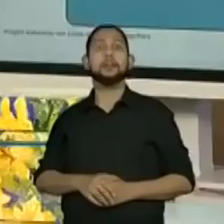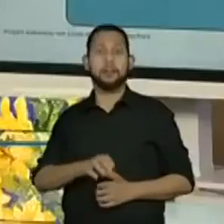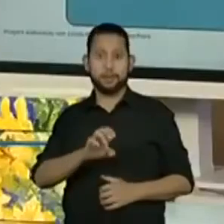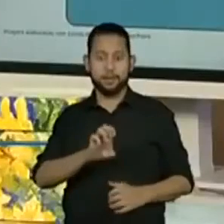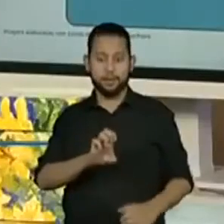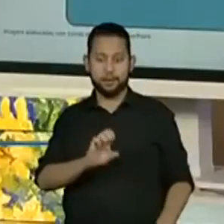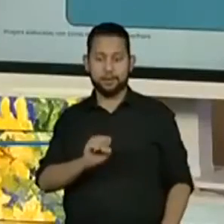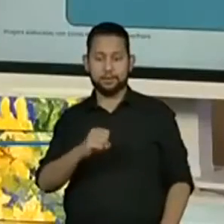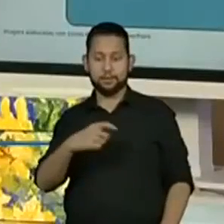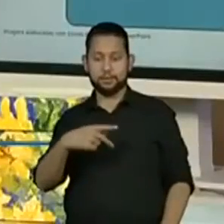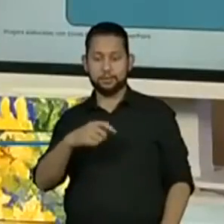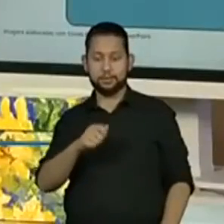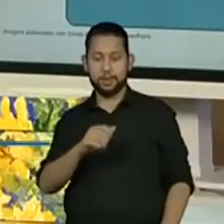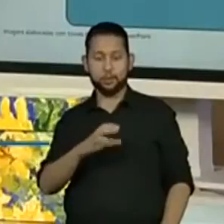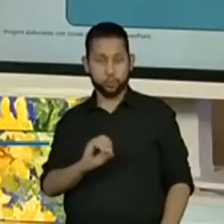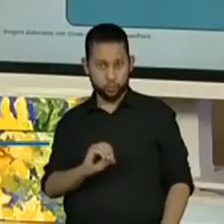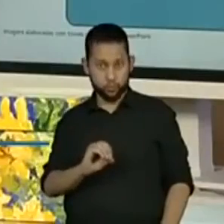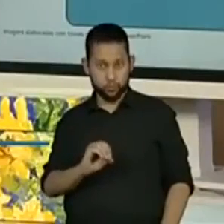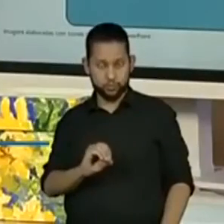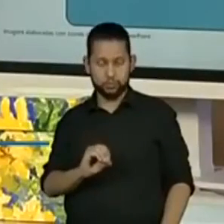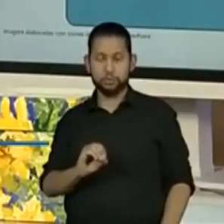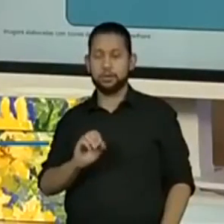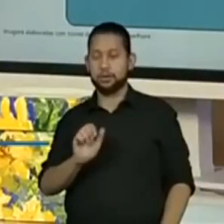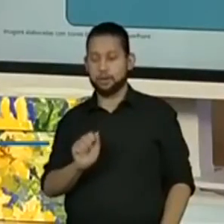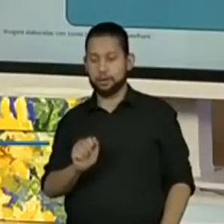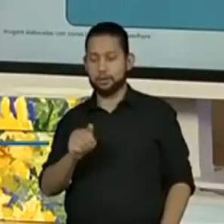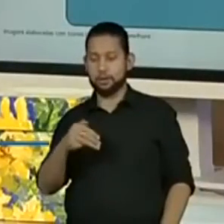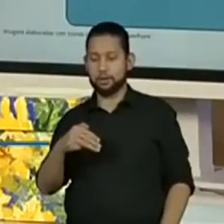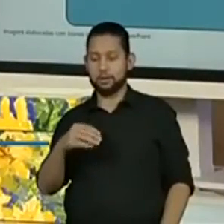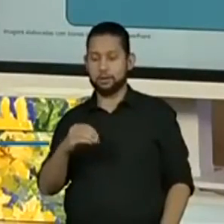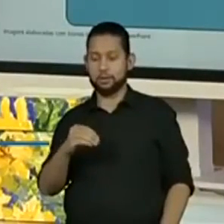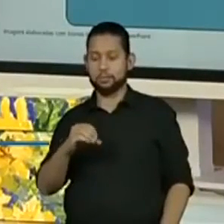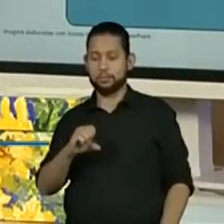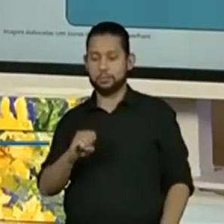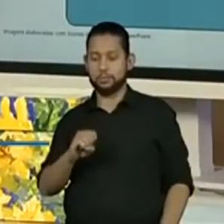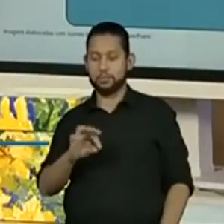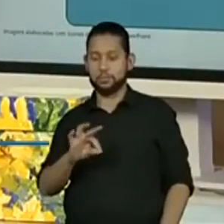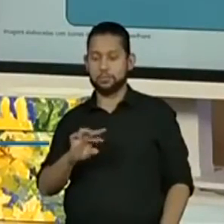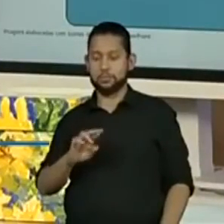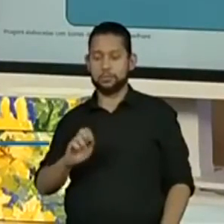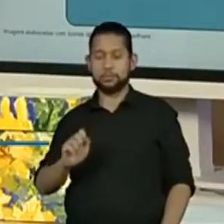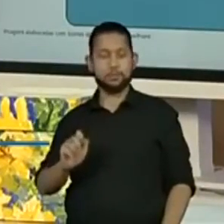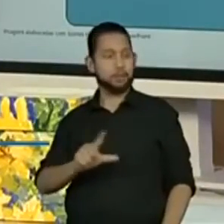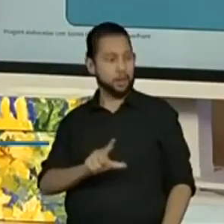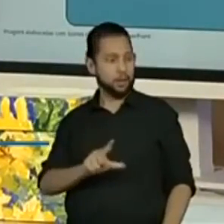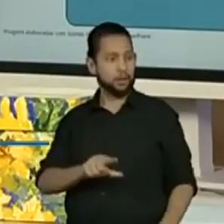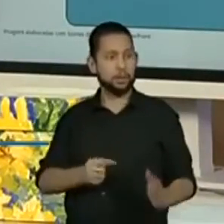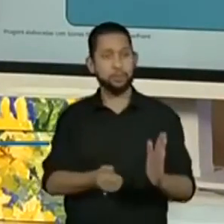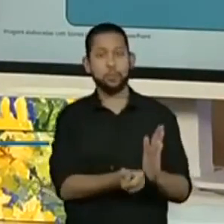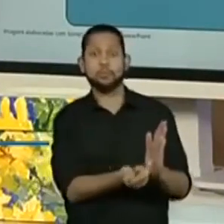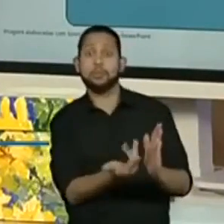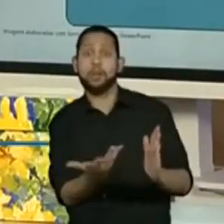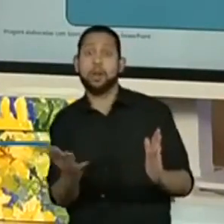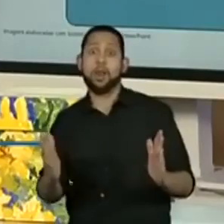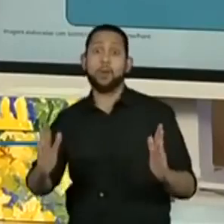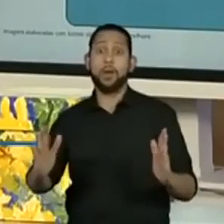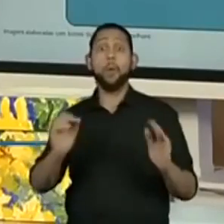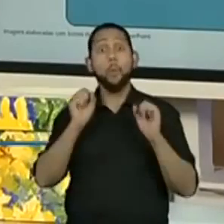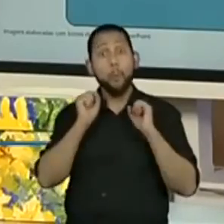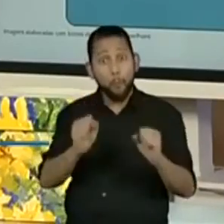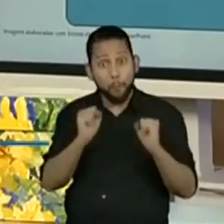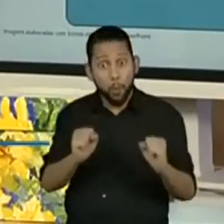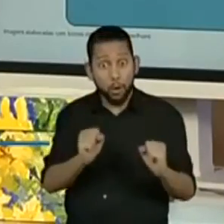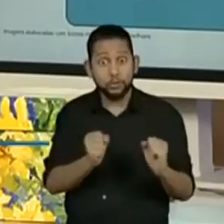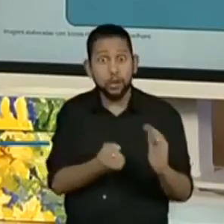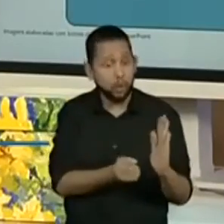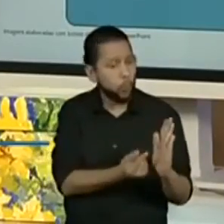amostral. O espaço amostral é os possíveis resultados em um experimento,